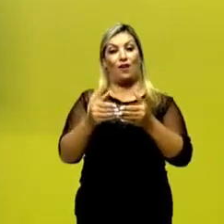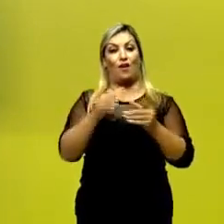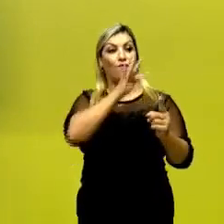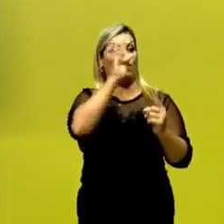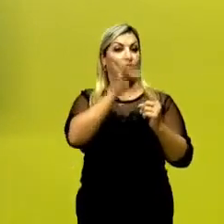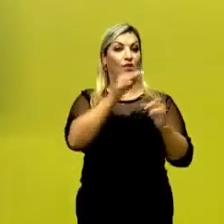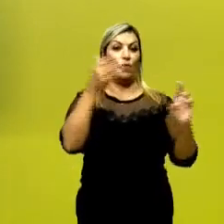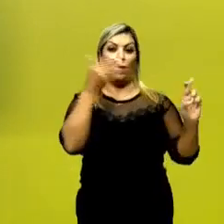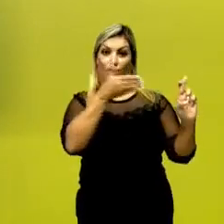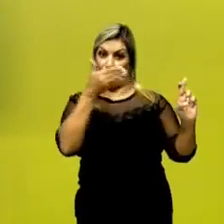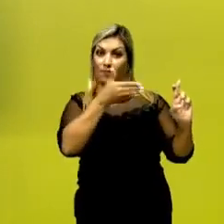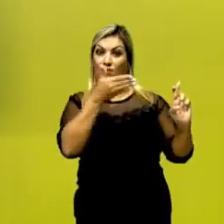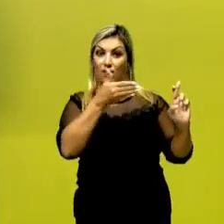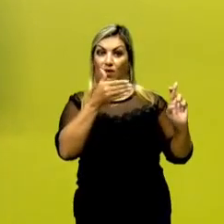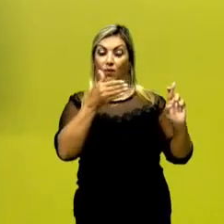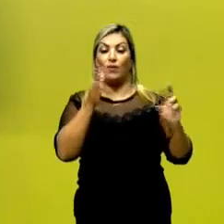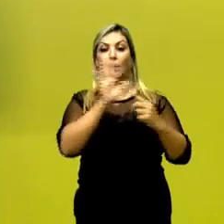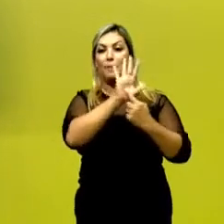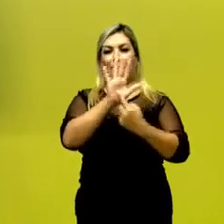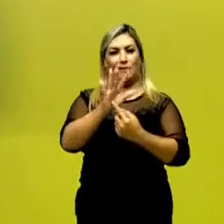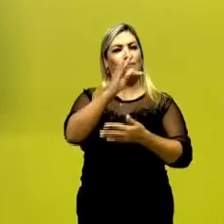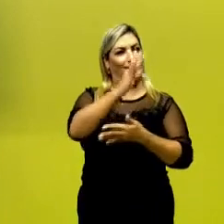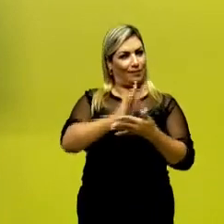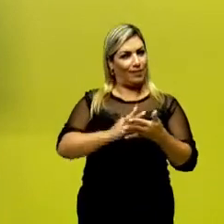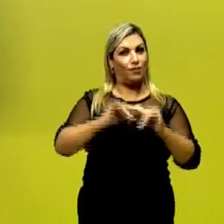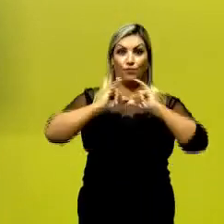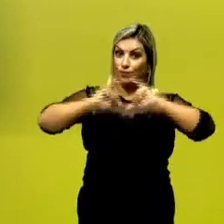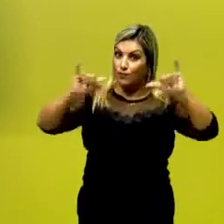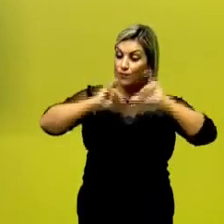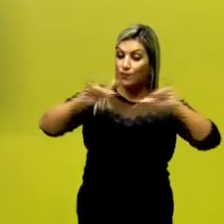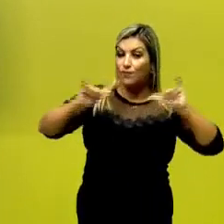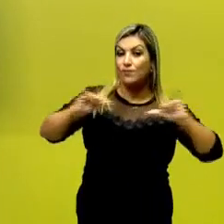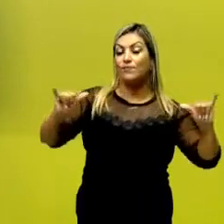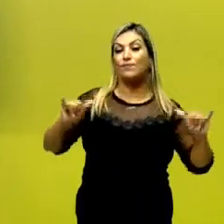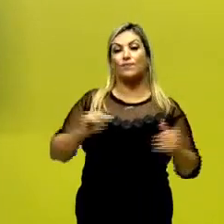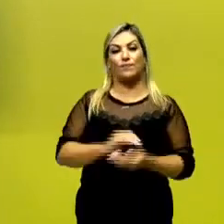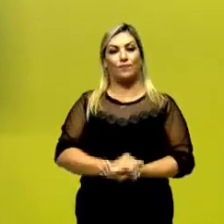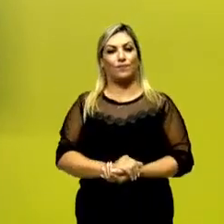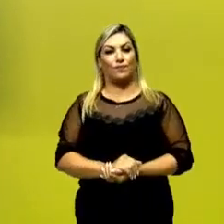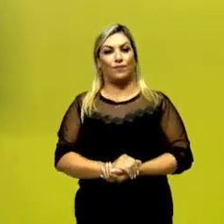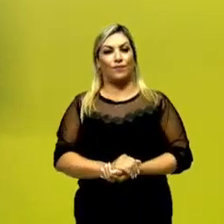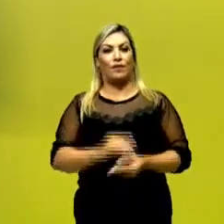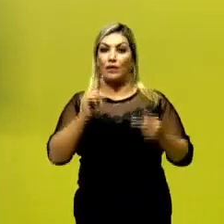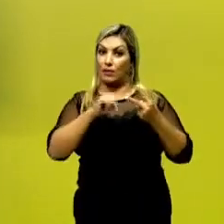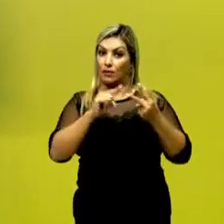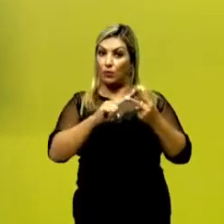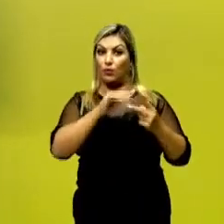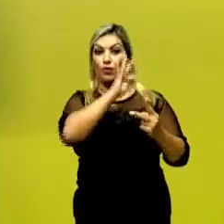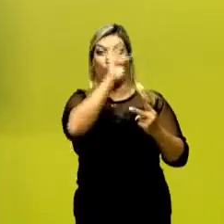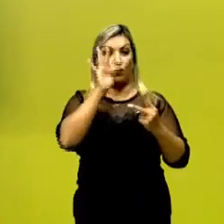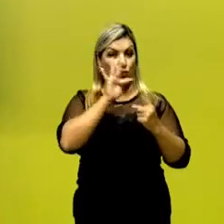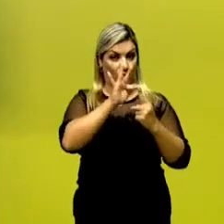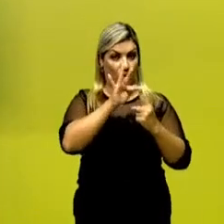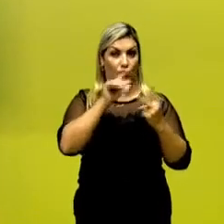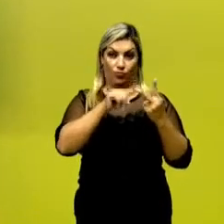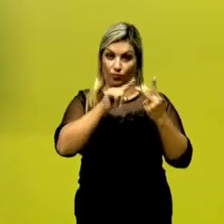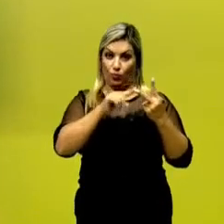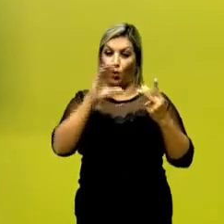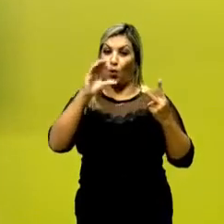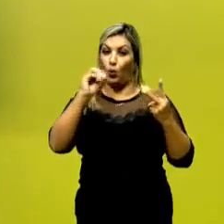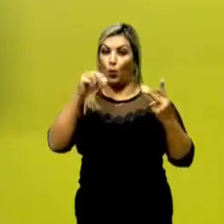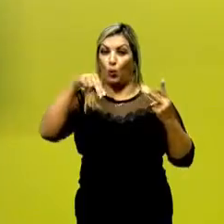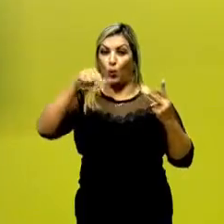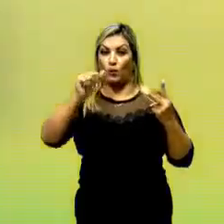referencial, que traz textos informativos. E a segunda função, nós vamos falar sobre a